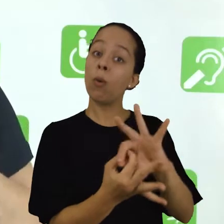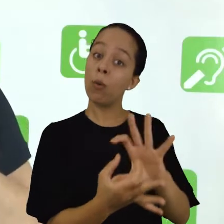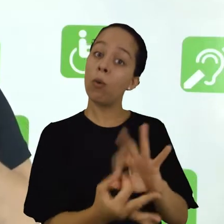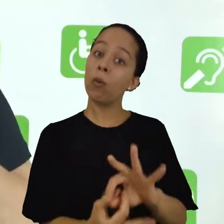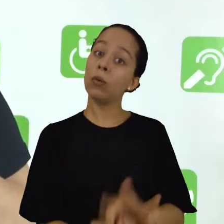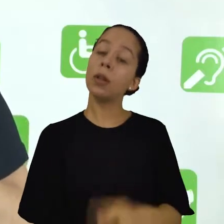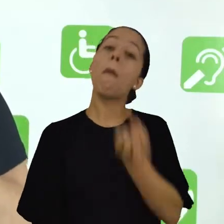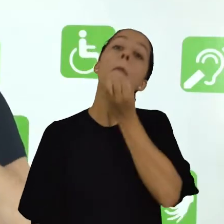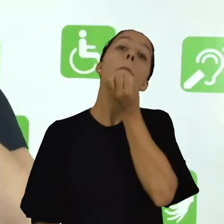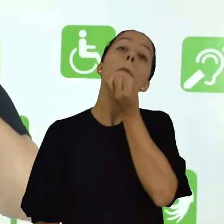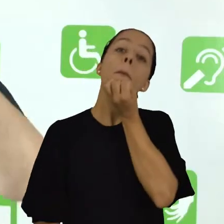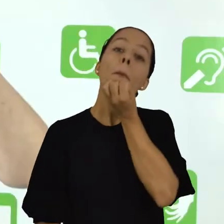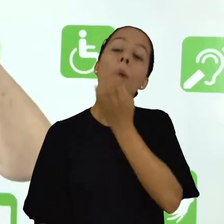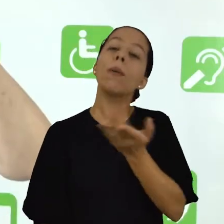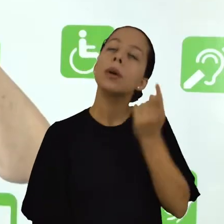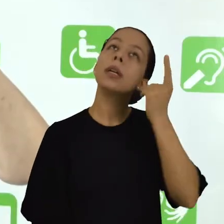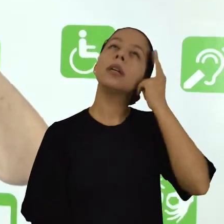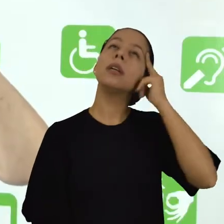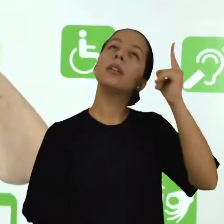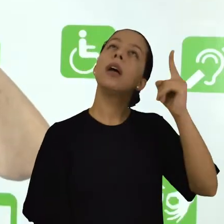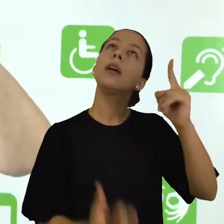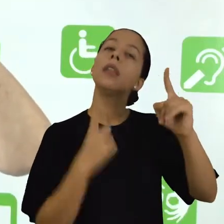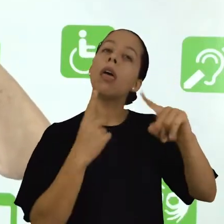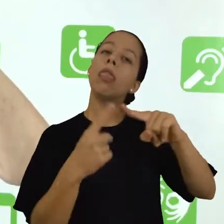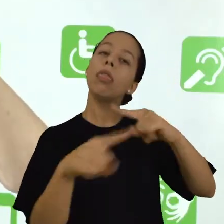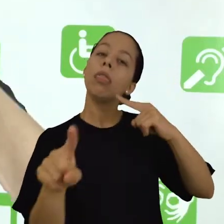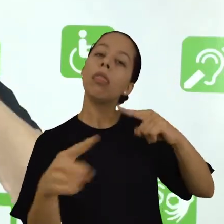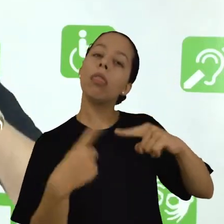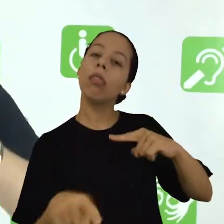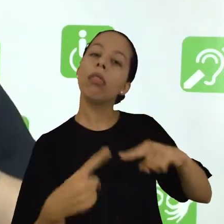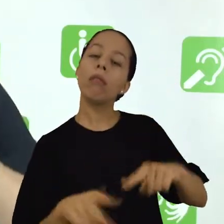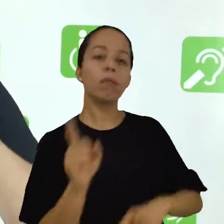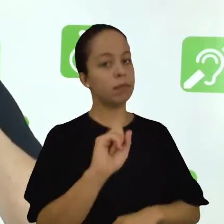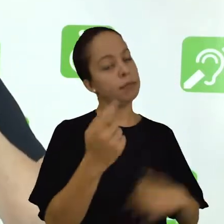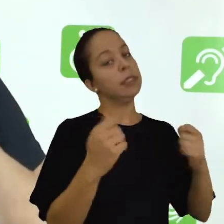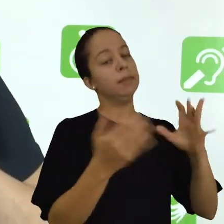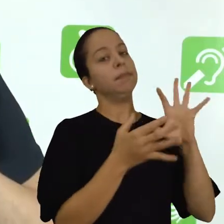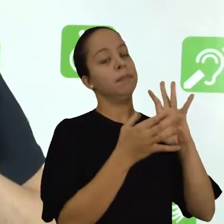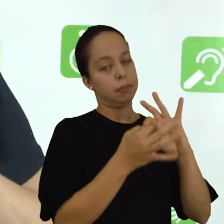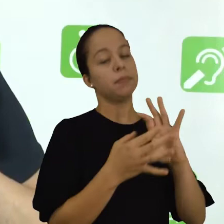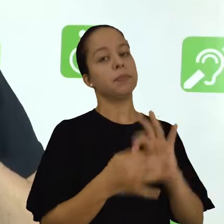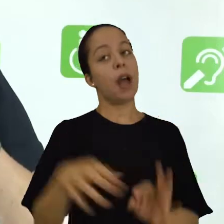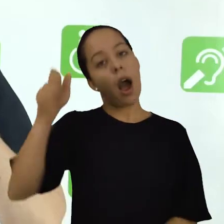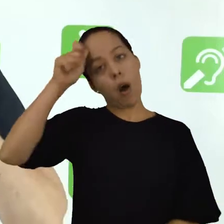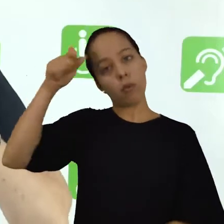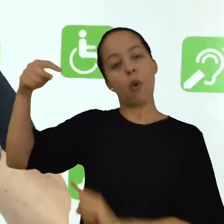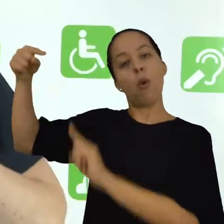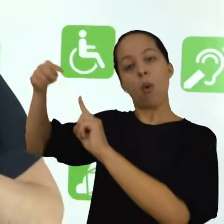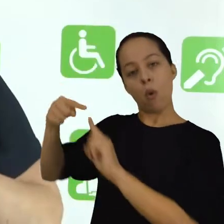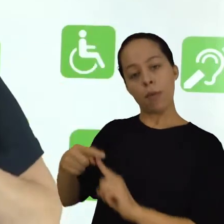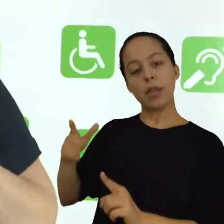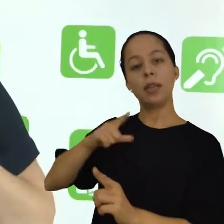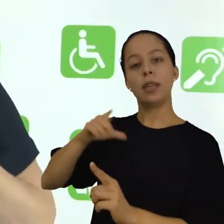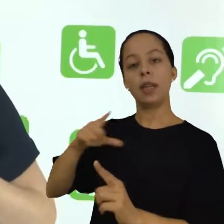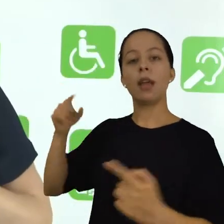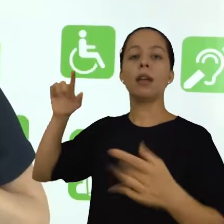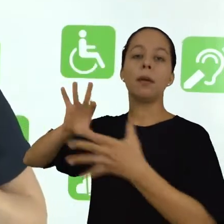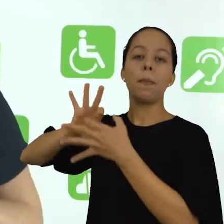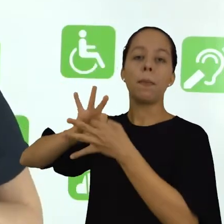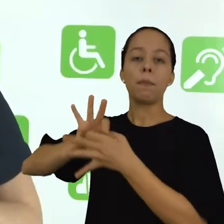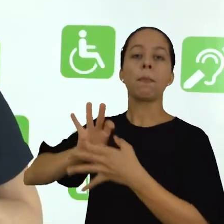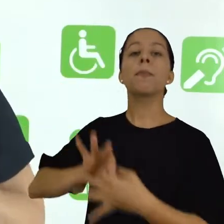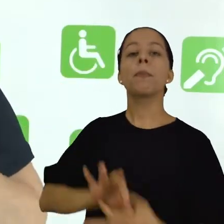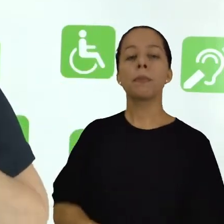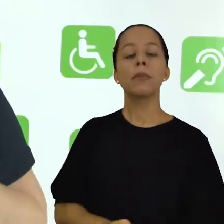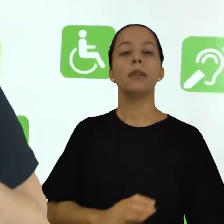ser ideia seguindo a progressão de ideias mostrada pelo autor. Você tem que estabelecer correlação